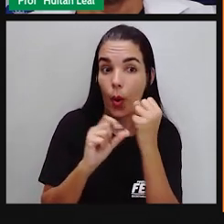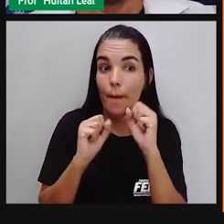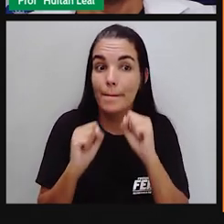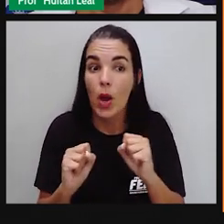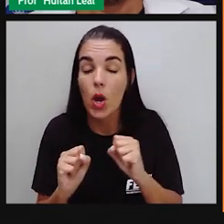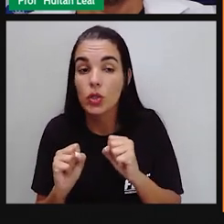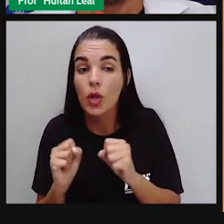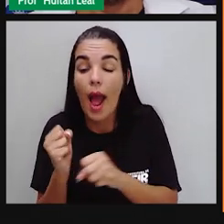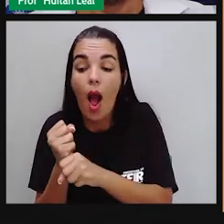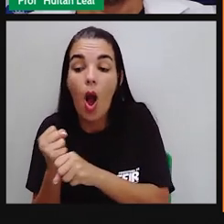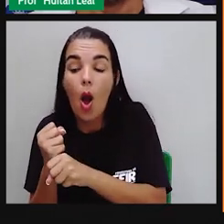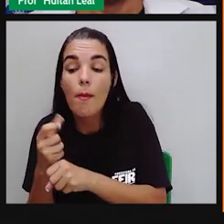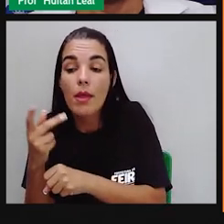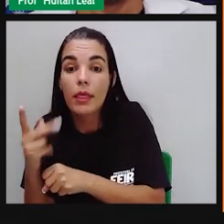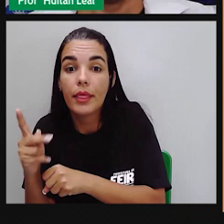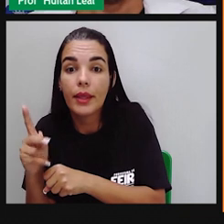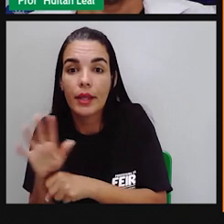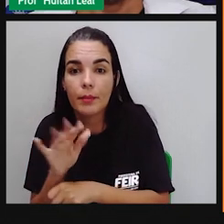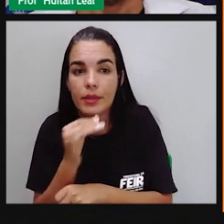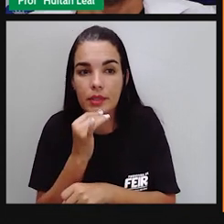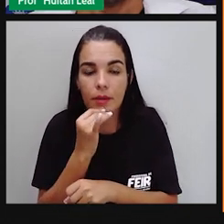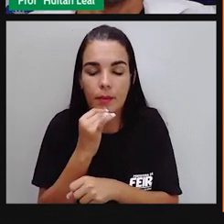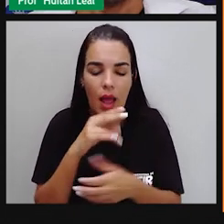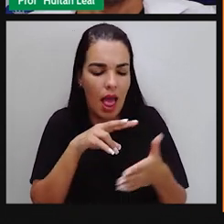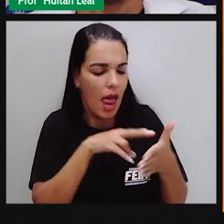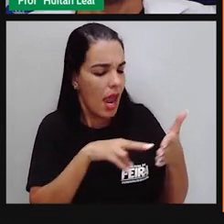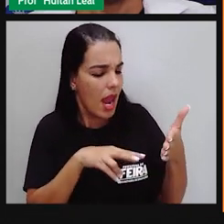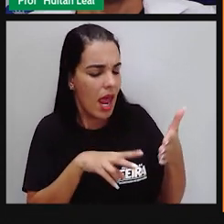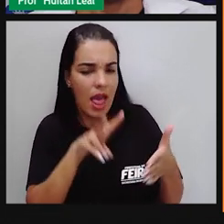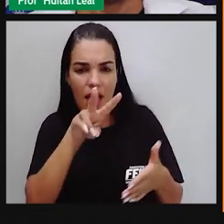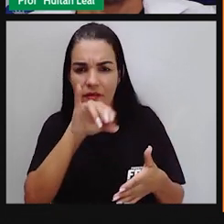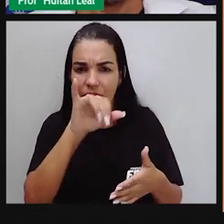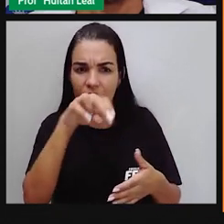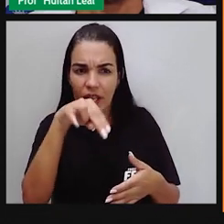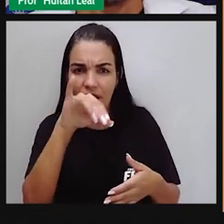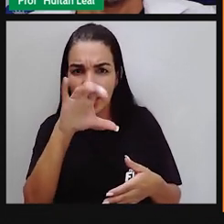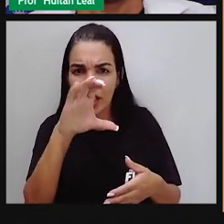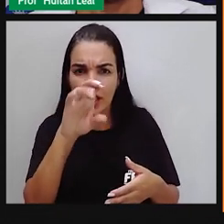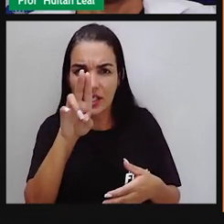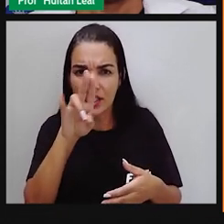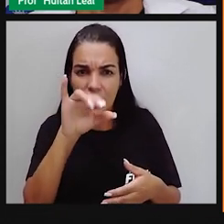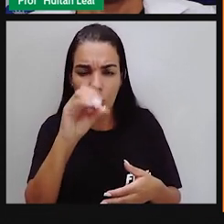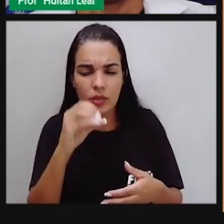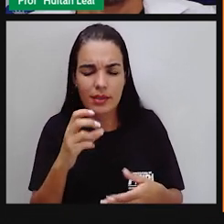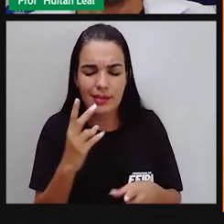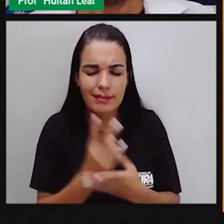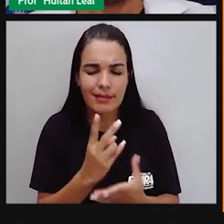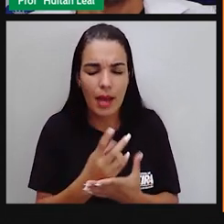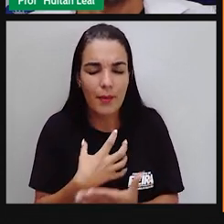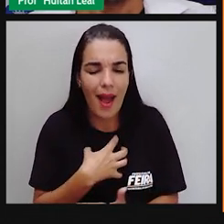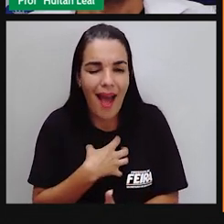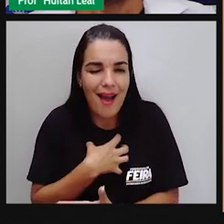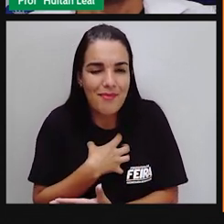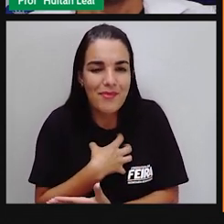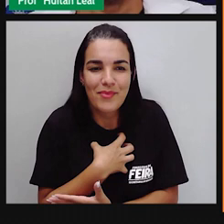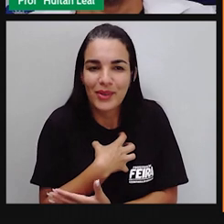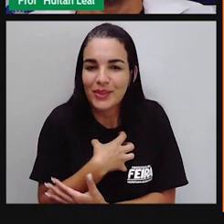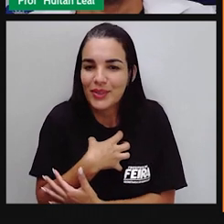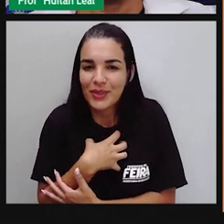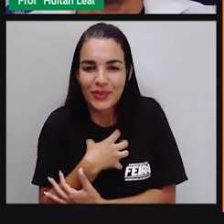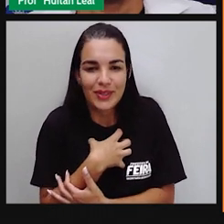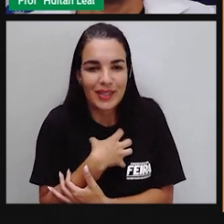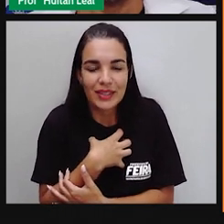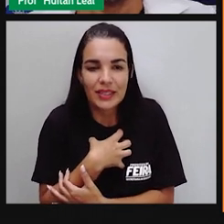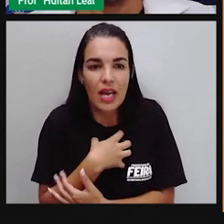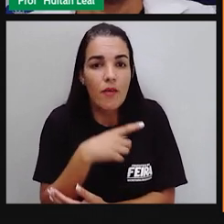autor pela obra. Observe a frase. Ler Vinícius de Moraes é sempre emocionante. Você lê